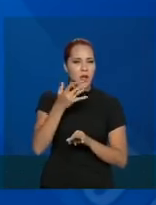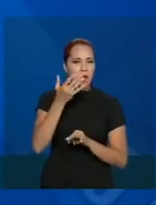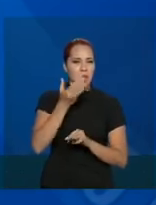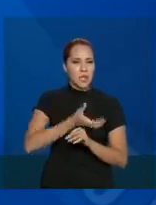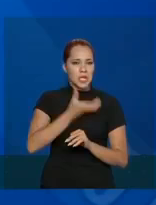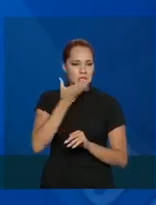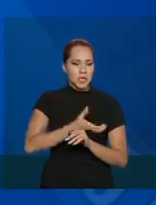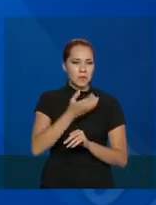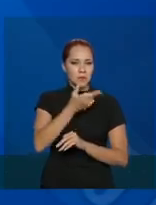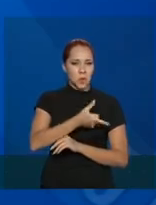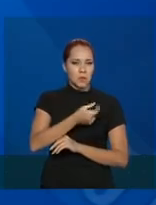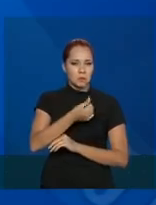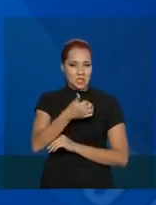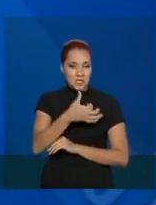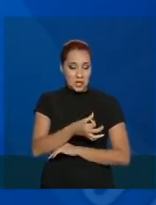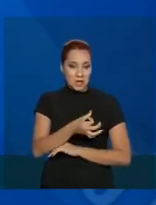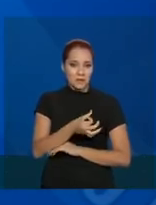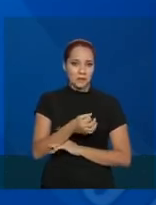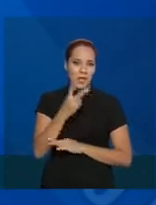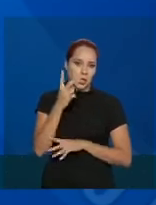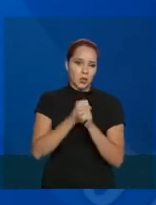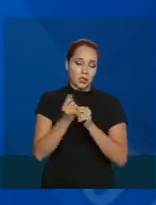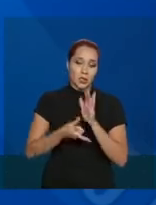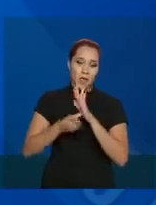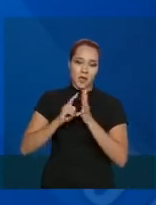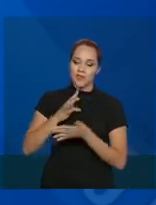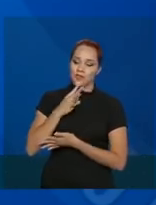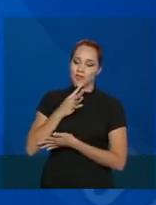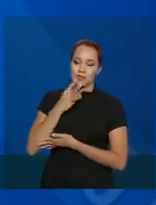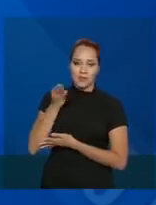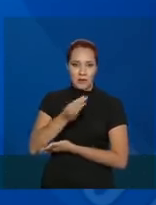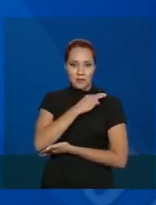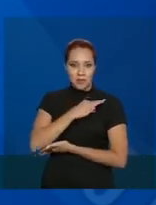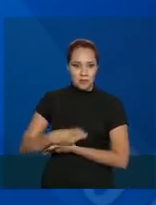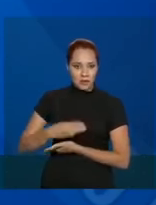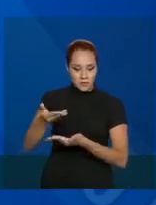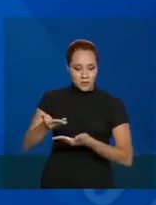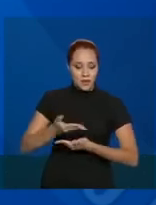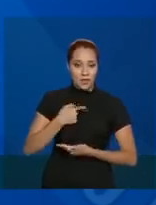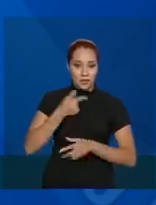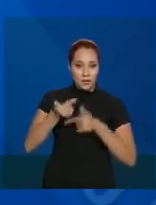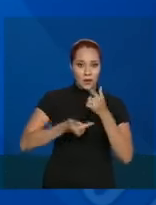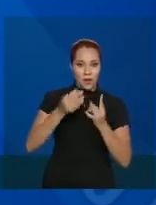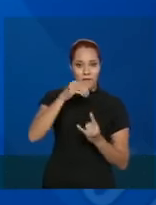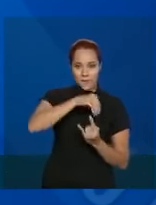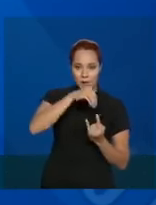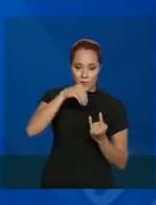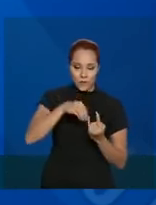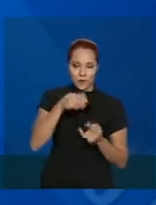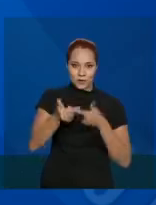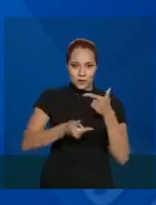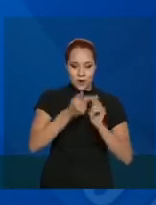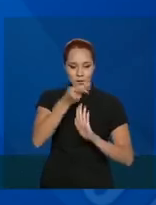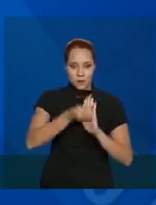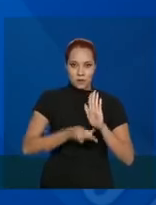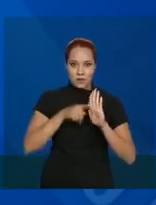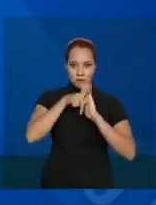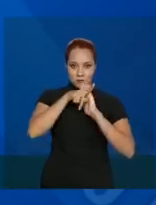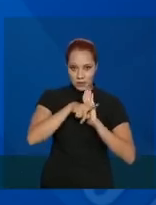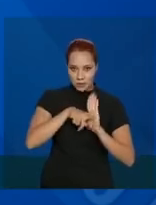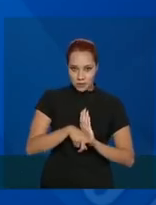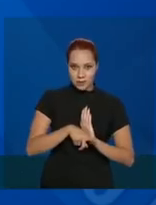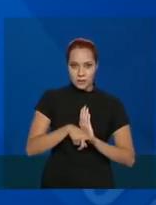e nos últimos dois anos, antes de conhecer o ministro e de ser convidado, eu estava na Fiocruz trabalhando num projeto de pesquisa